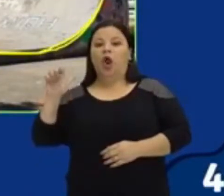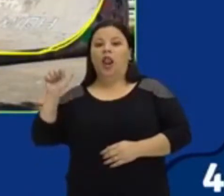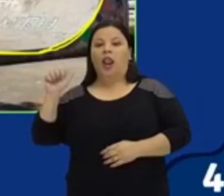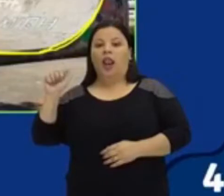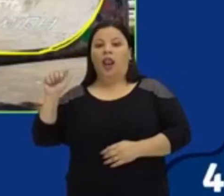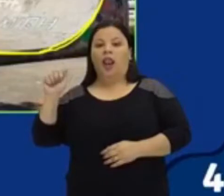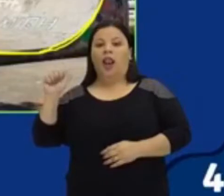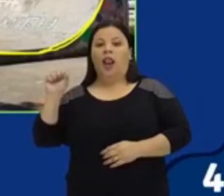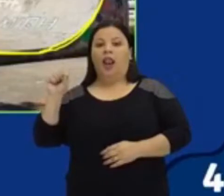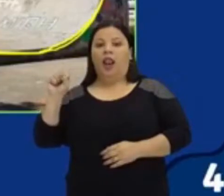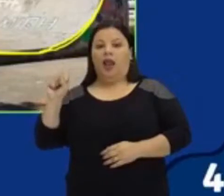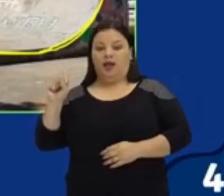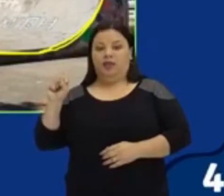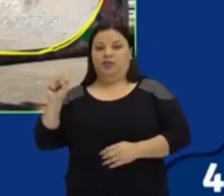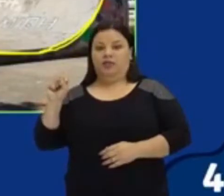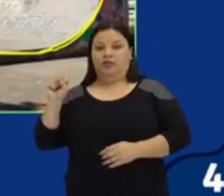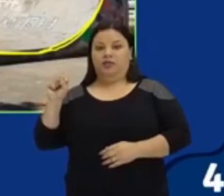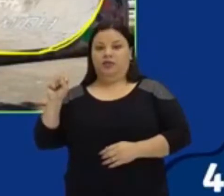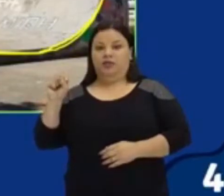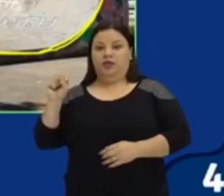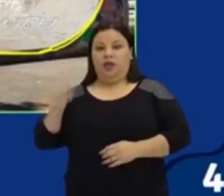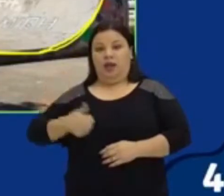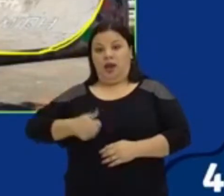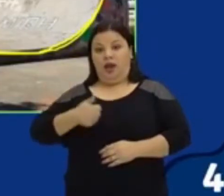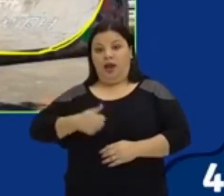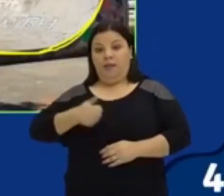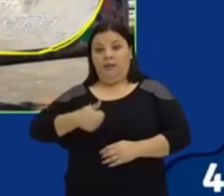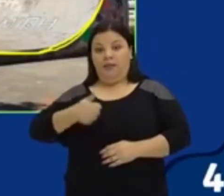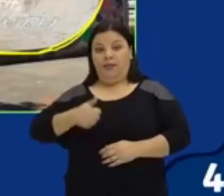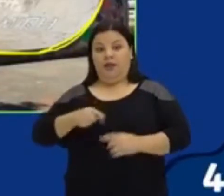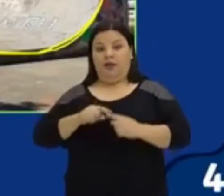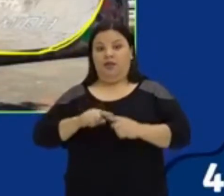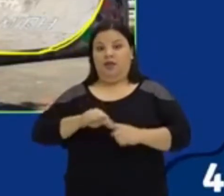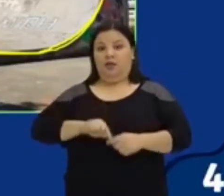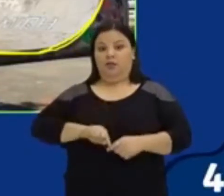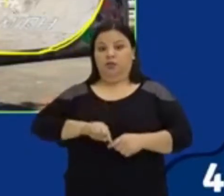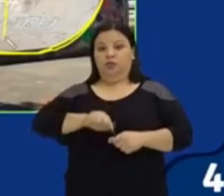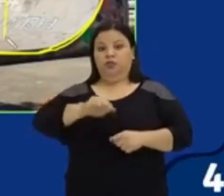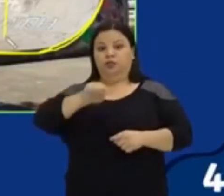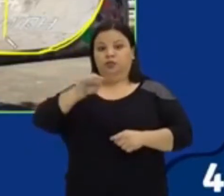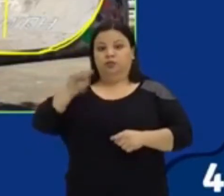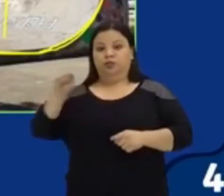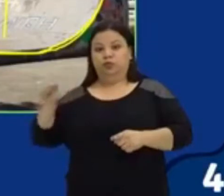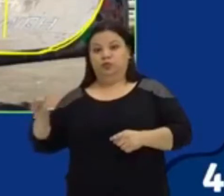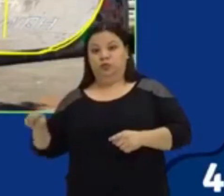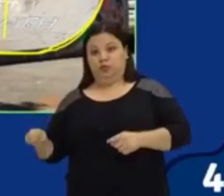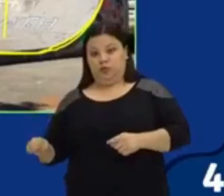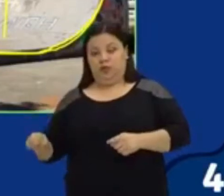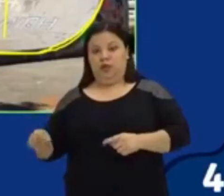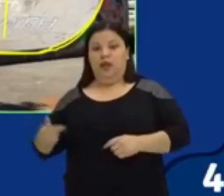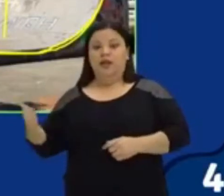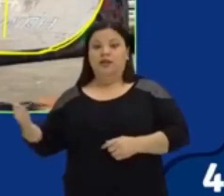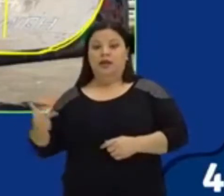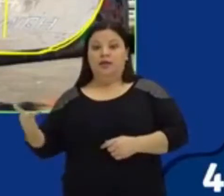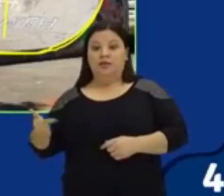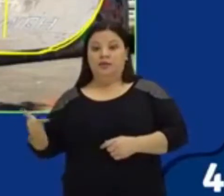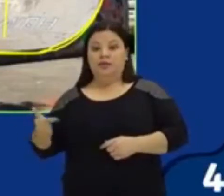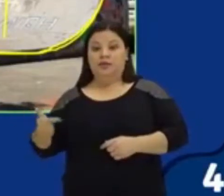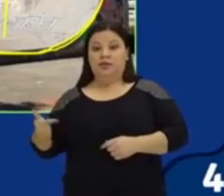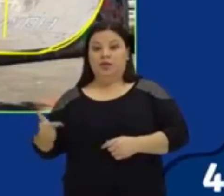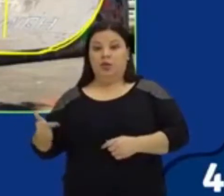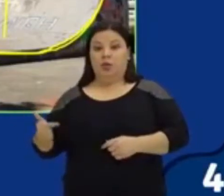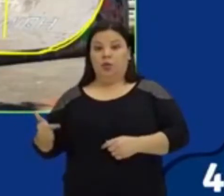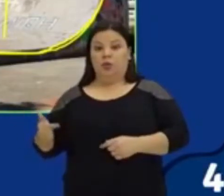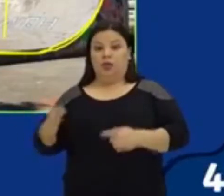para baixo, aqui, ó, voltada para baixo, e a outra, essa abertura está voltada para cima, né? Essa abertura nós